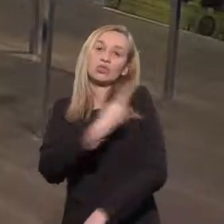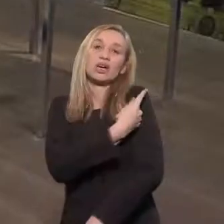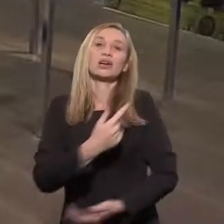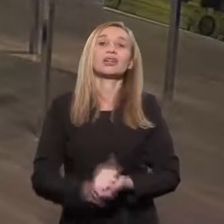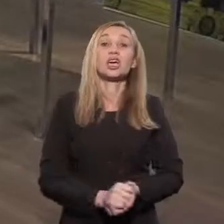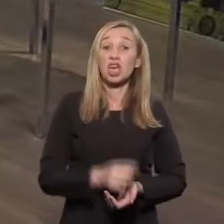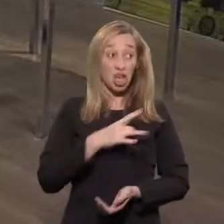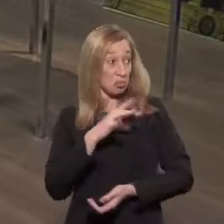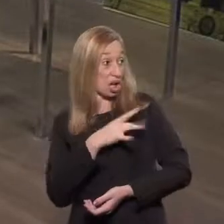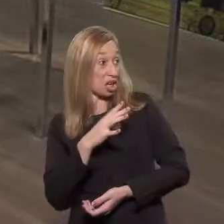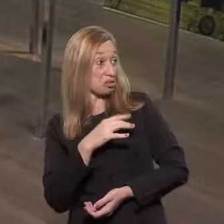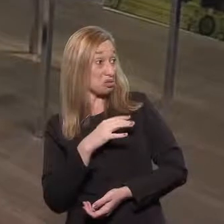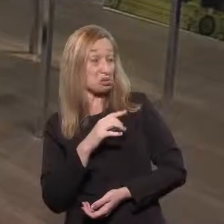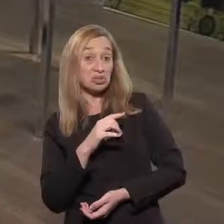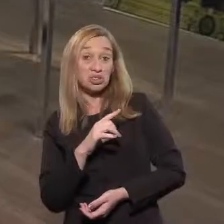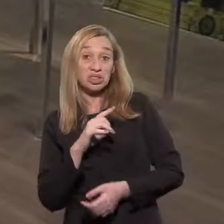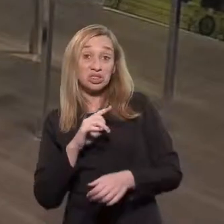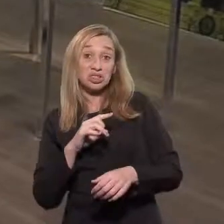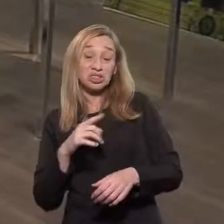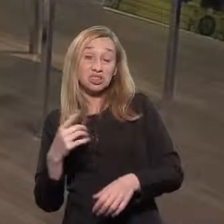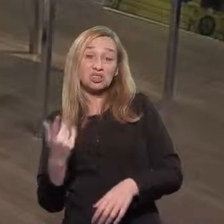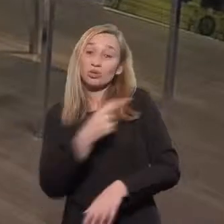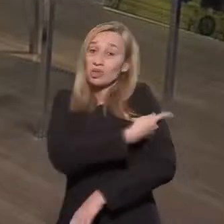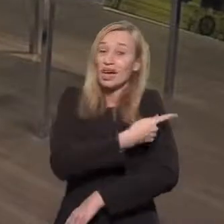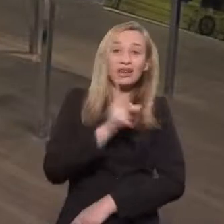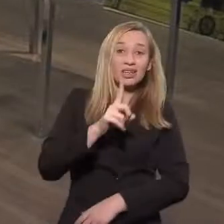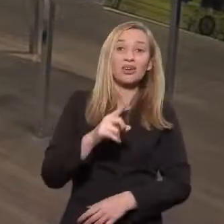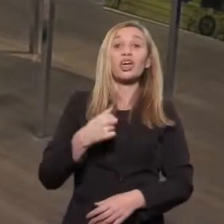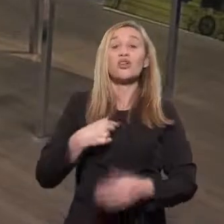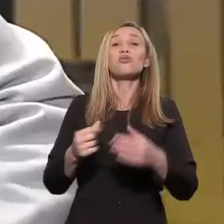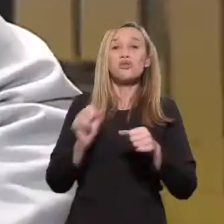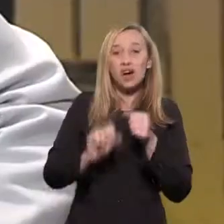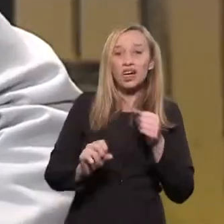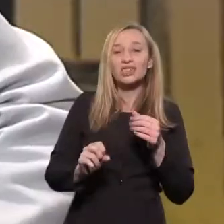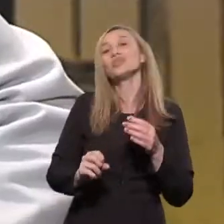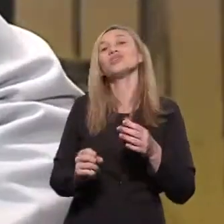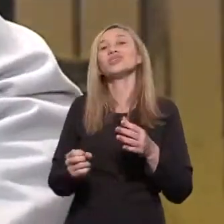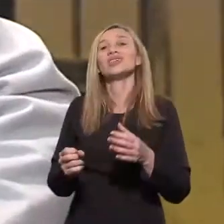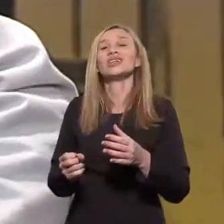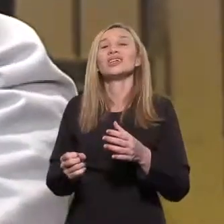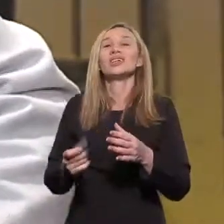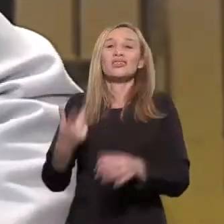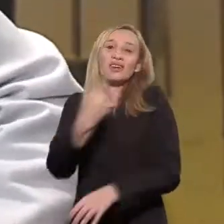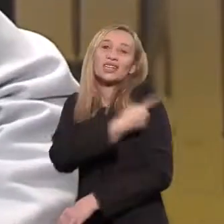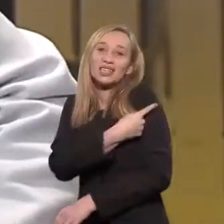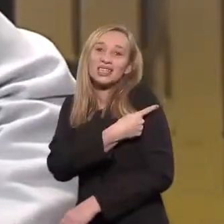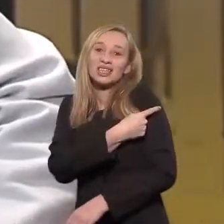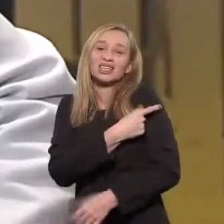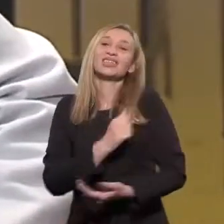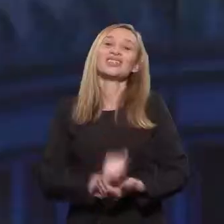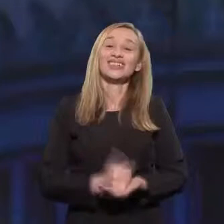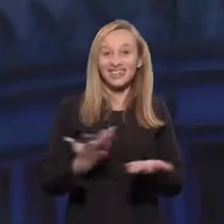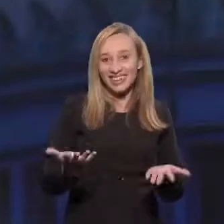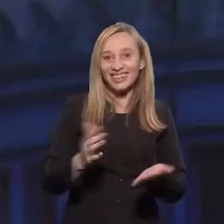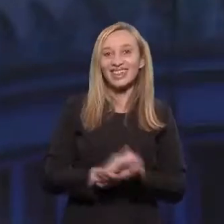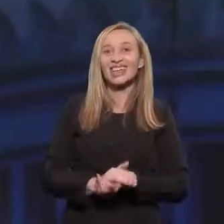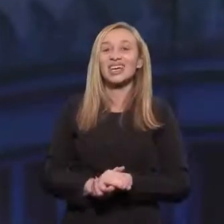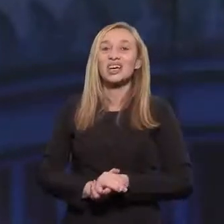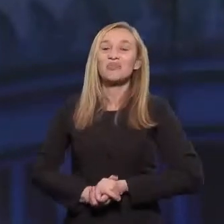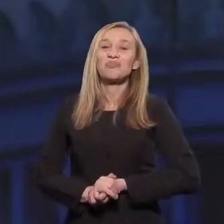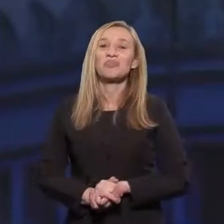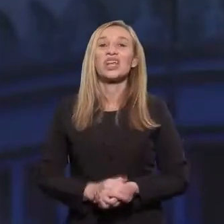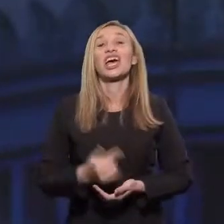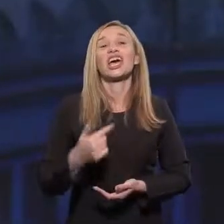eu tenho medo, mas faço a vacina. Eu não, eu tenho medo de adoecer. E faço vacina, não por coragem, sim por medo de ficar É porque tomar injeção ninguém